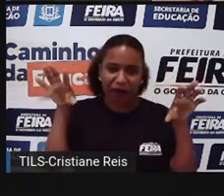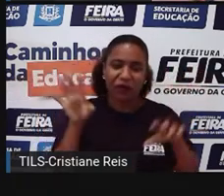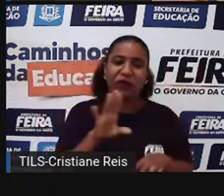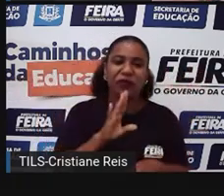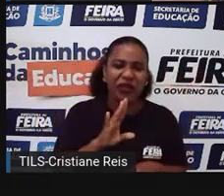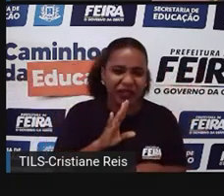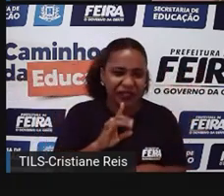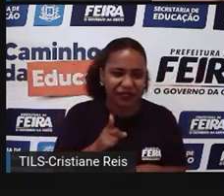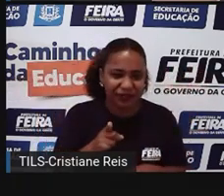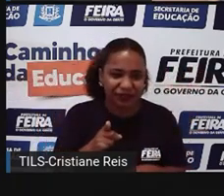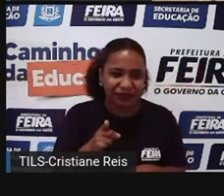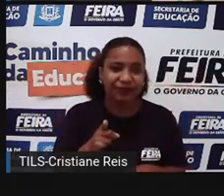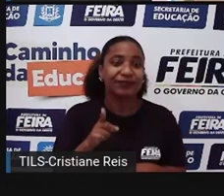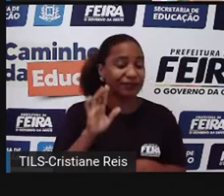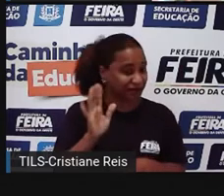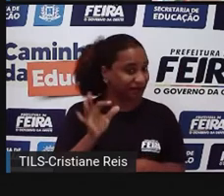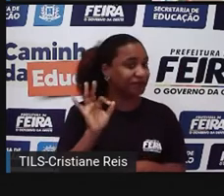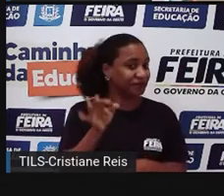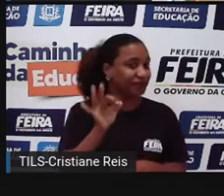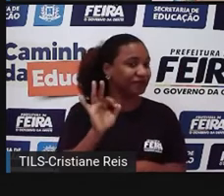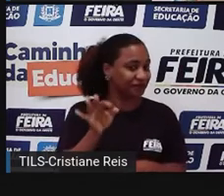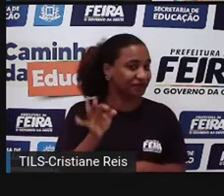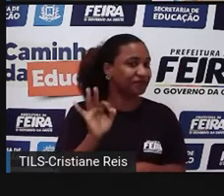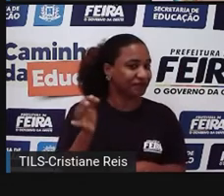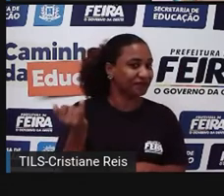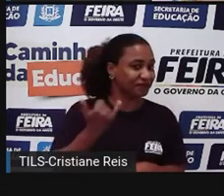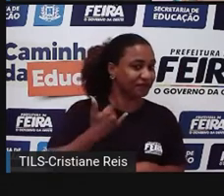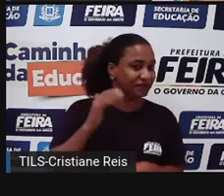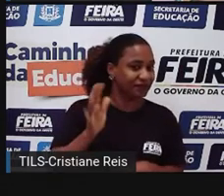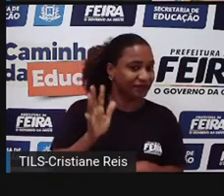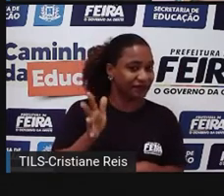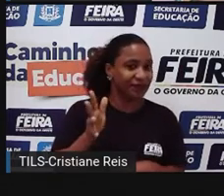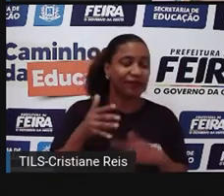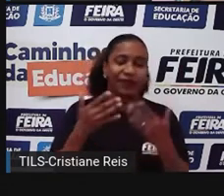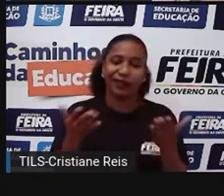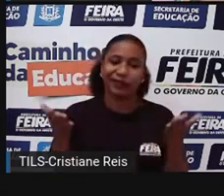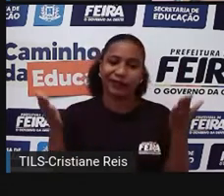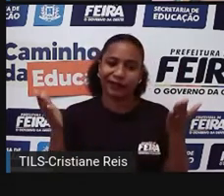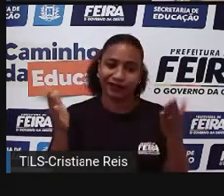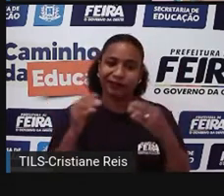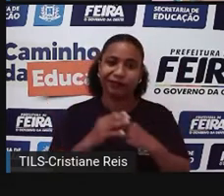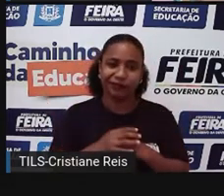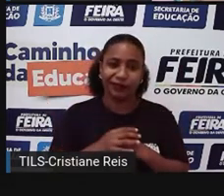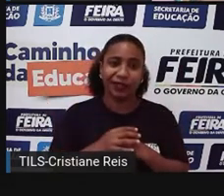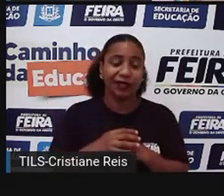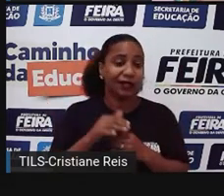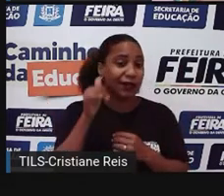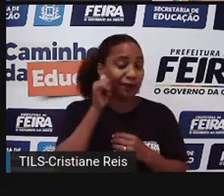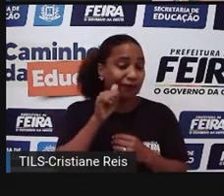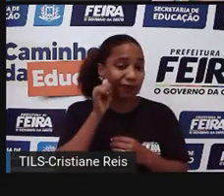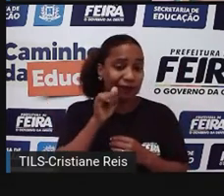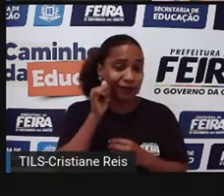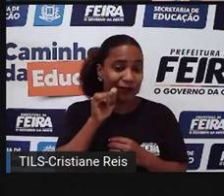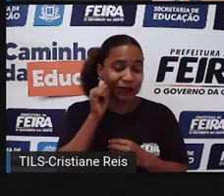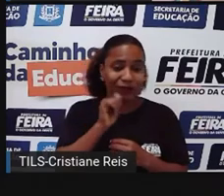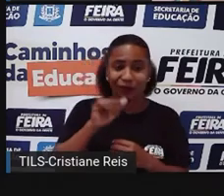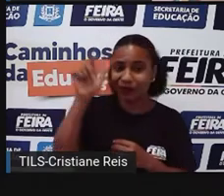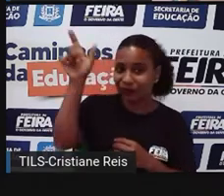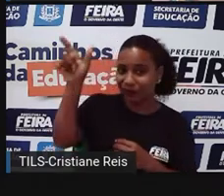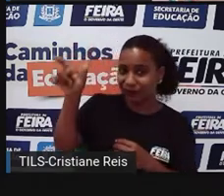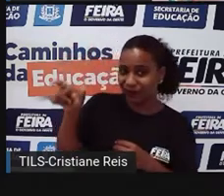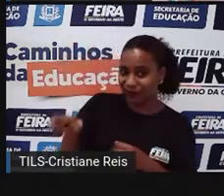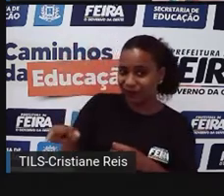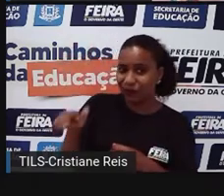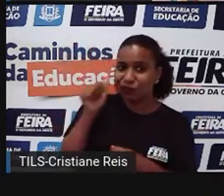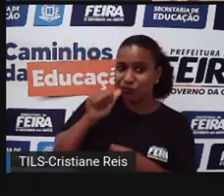sobre isso, Felipe. certeza. Então, a figura dessa mulher não é simplesmente uma mulher comum,